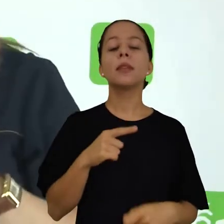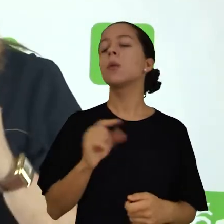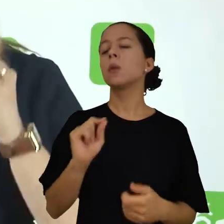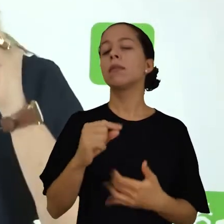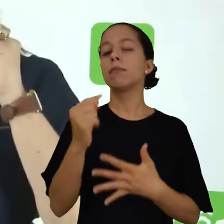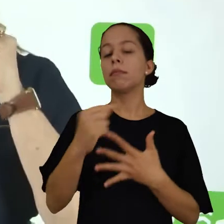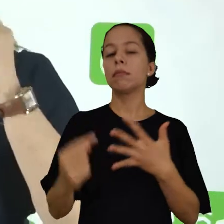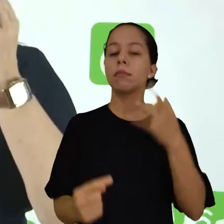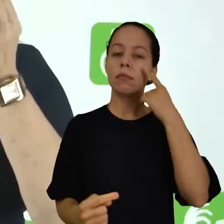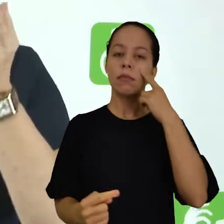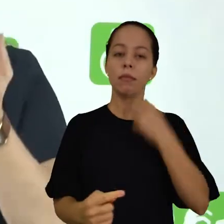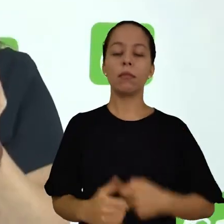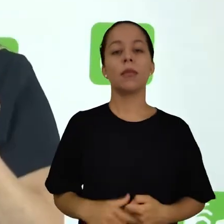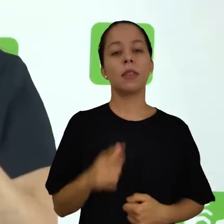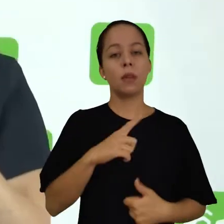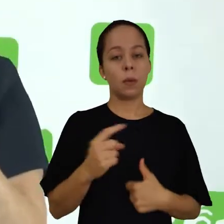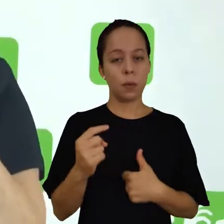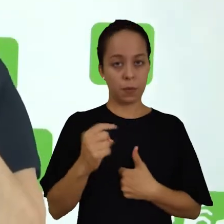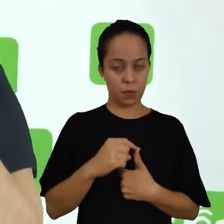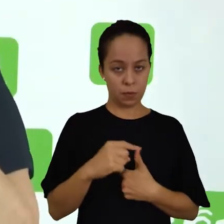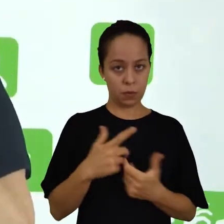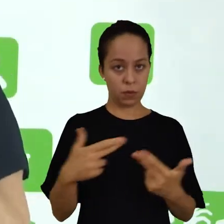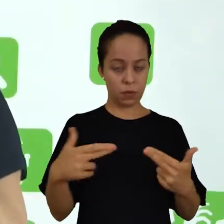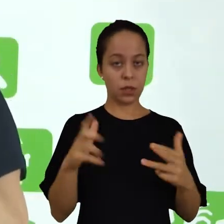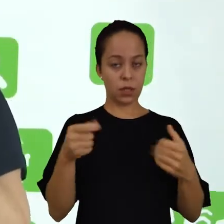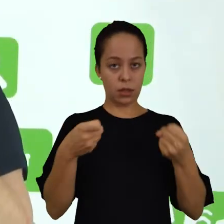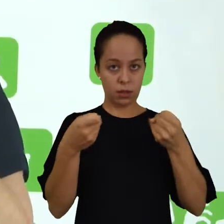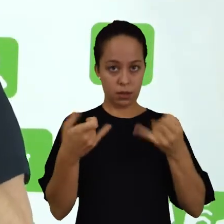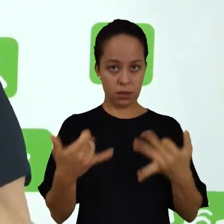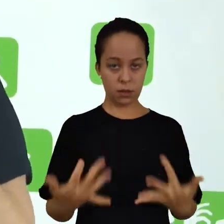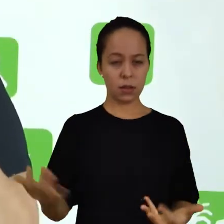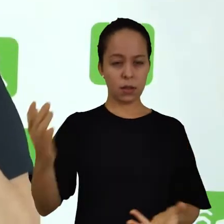seguintes partes. Uma parte descritiva com informações